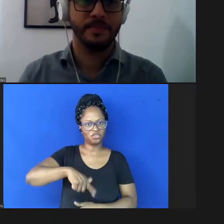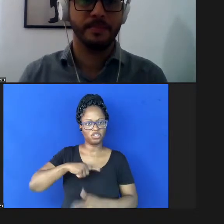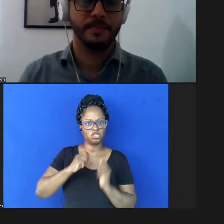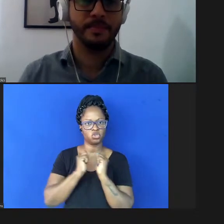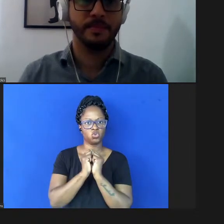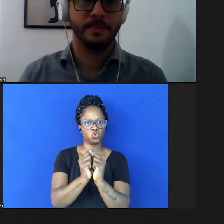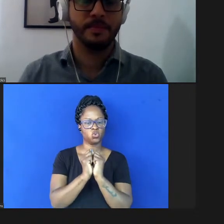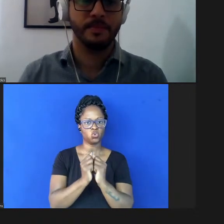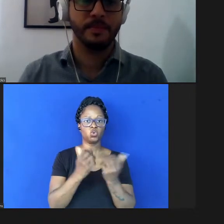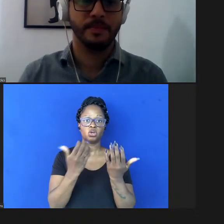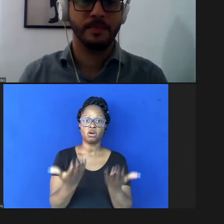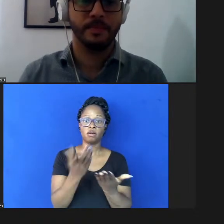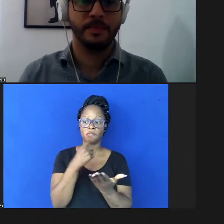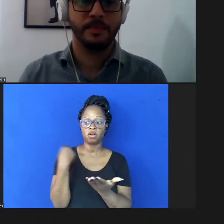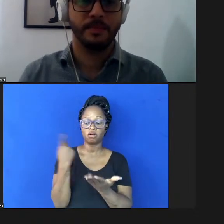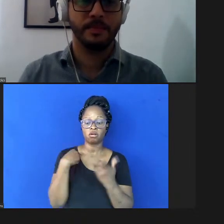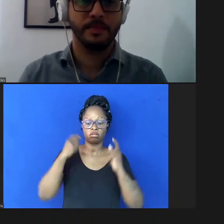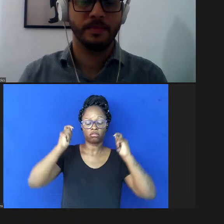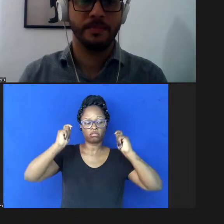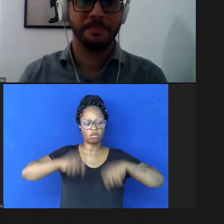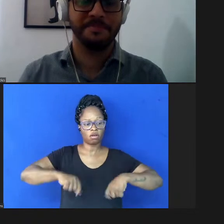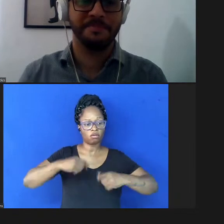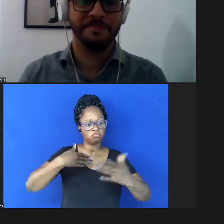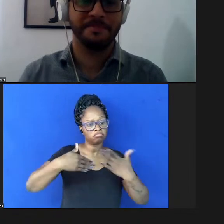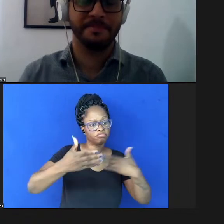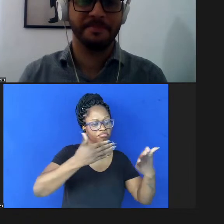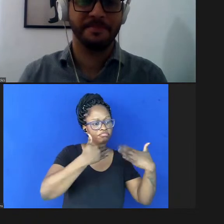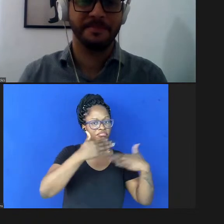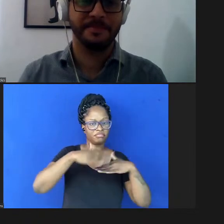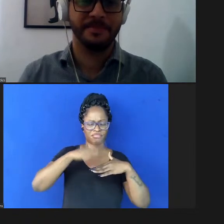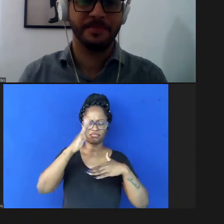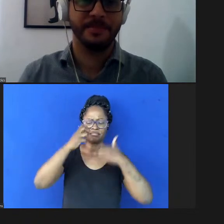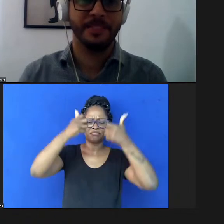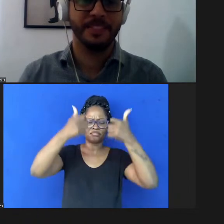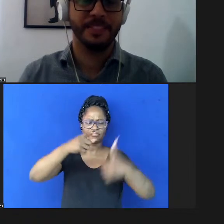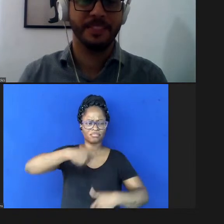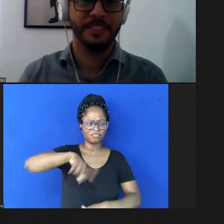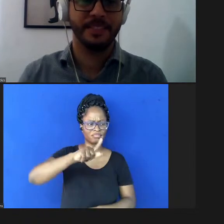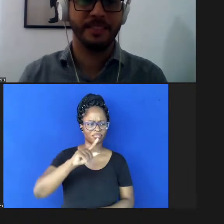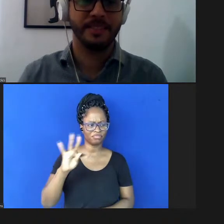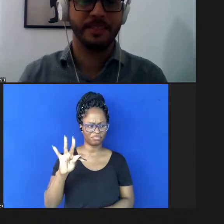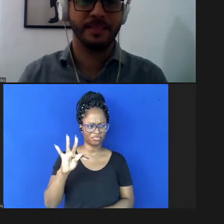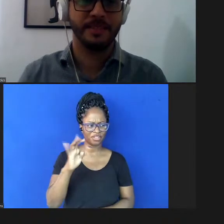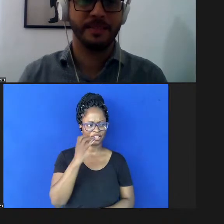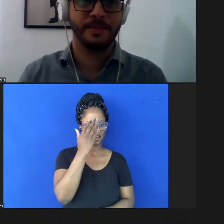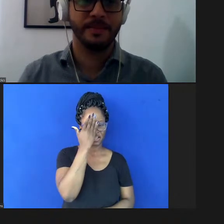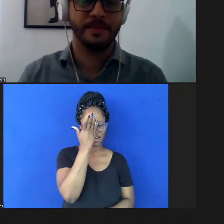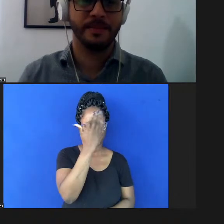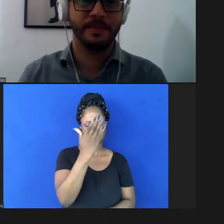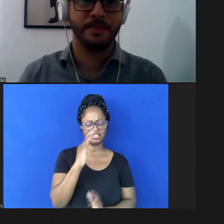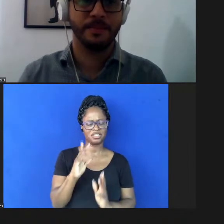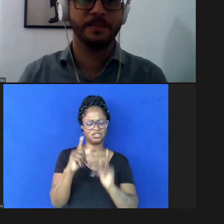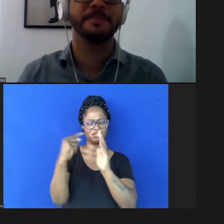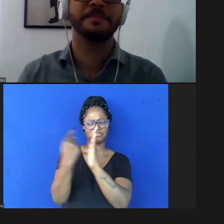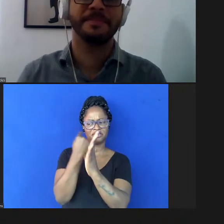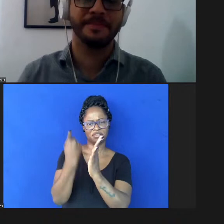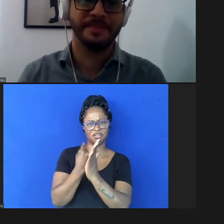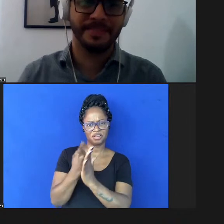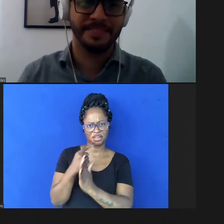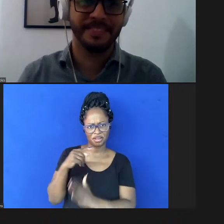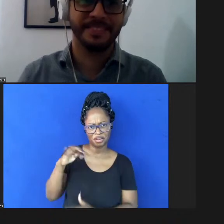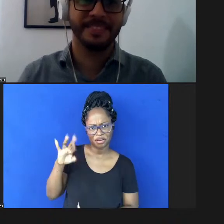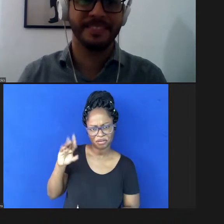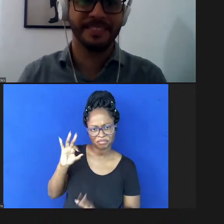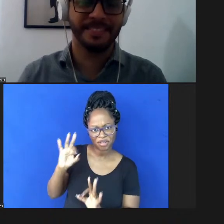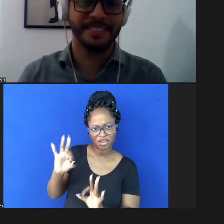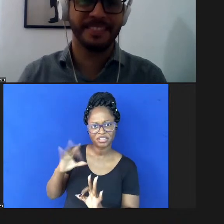para a gente poder conversar um pouquinho mais e falar dos nossos GTs mas eu quero agradecer imensamente a todas as perguntas tá Marcos eu sei que